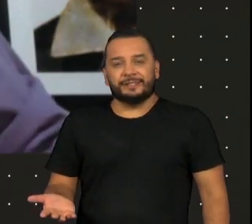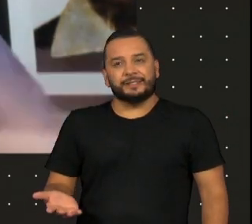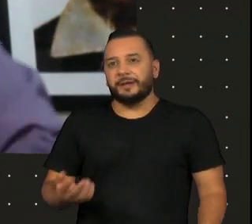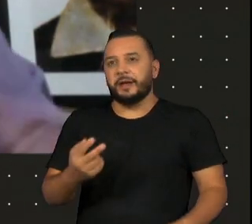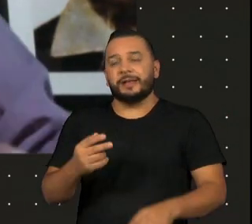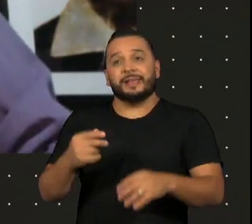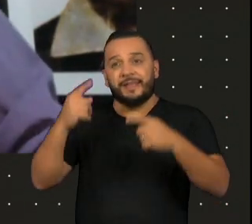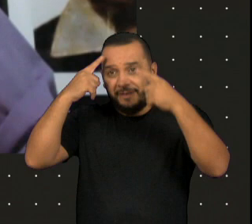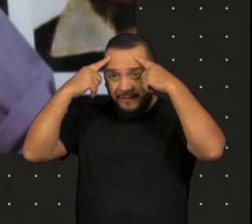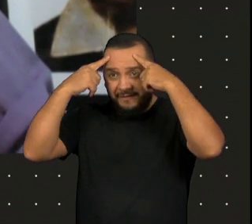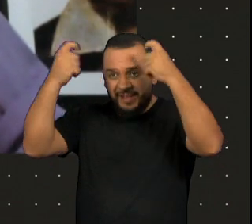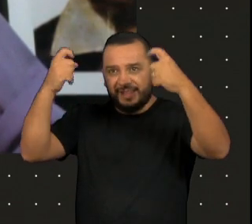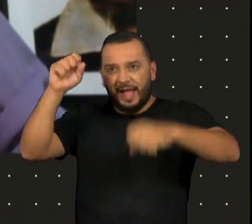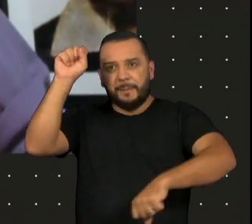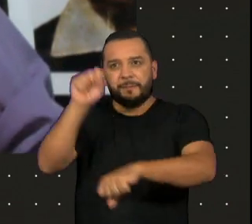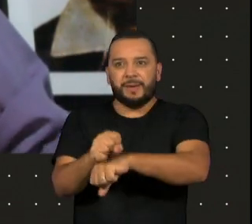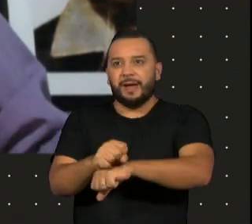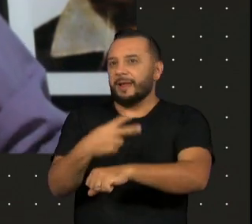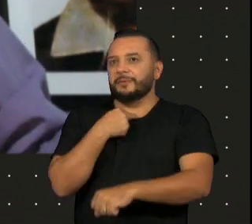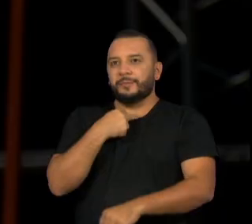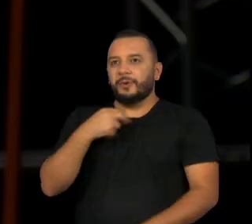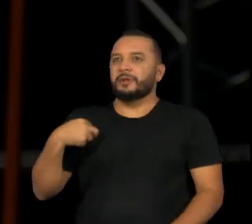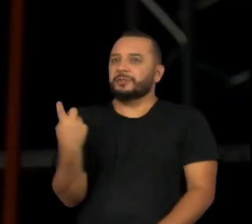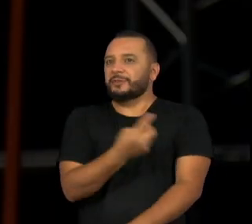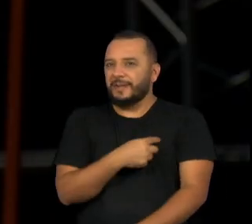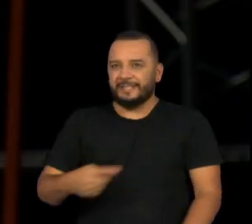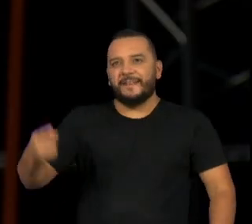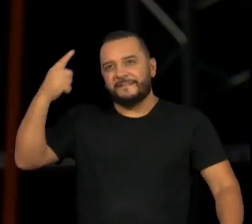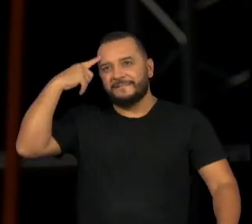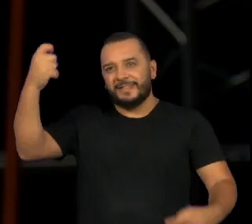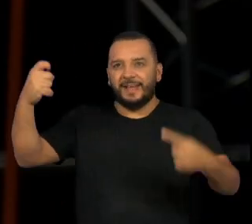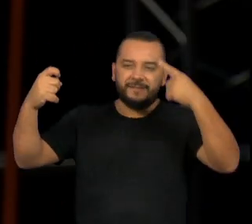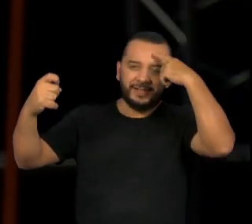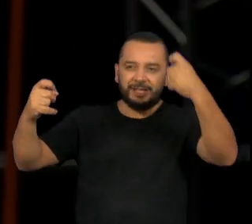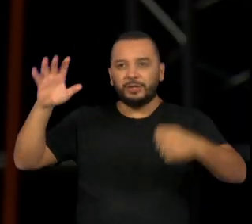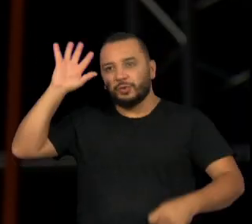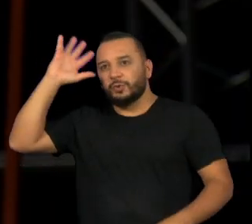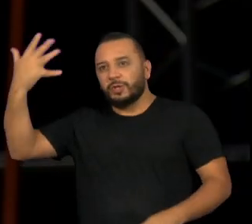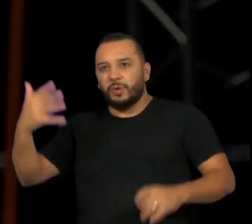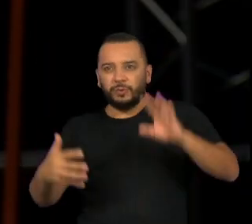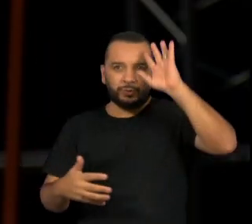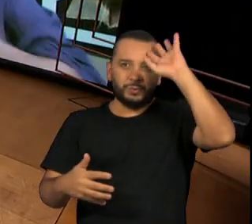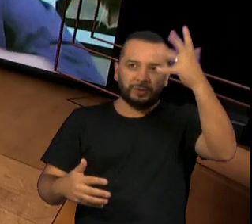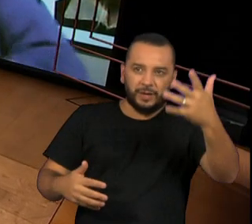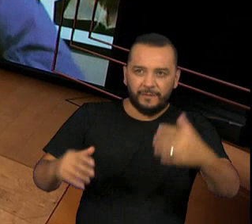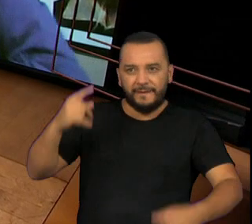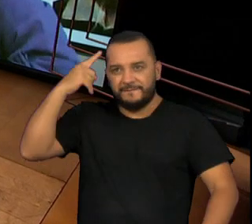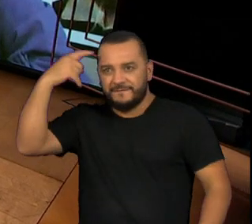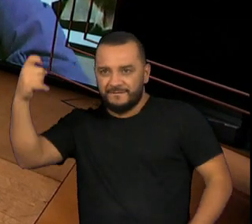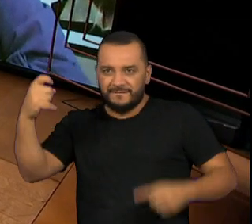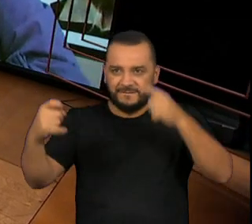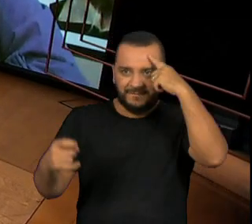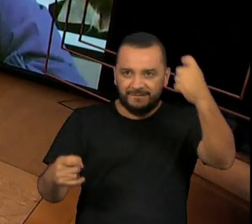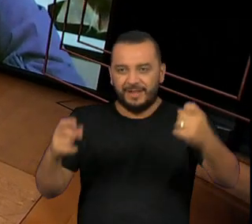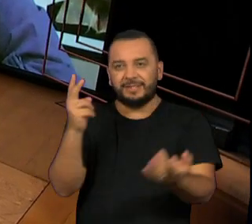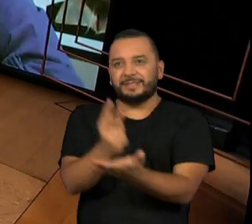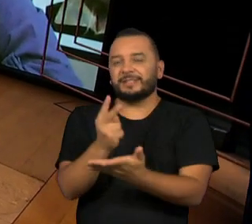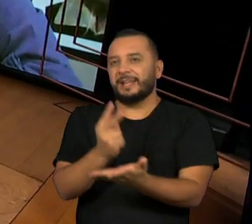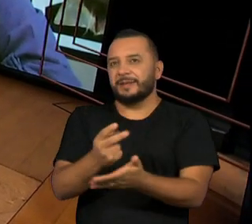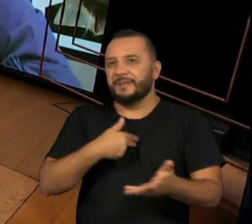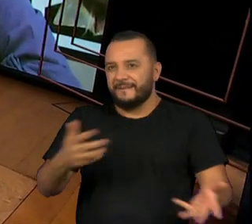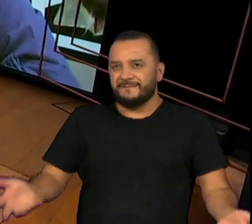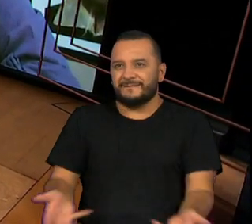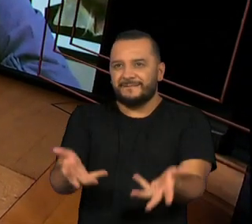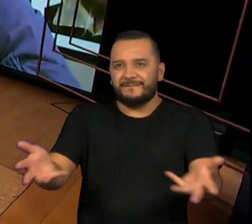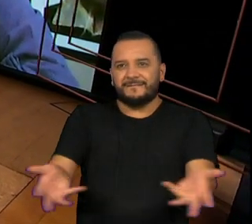coisas, porque a nossa função como artista é inventar, é inventar soluções, inventar atitudes, você está podendo mexer com as pessoas nesse